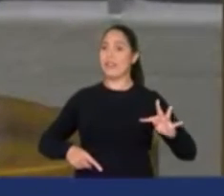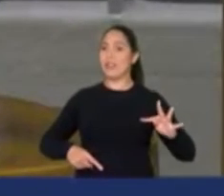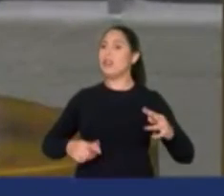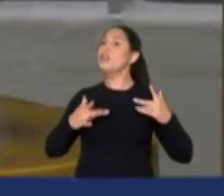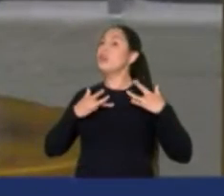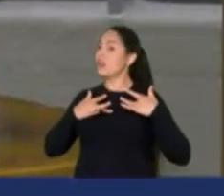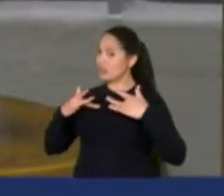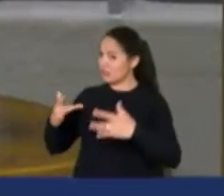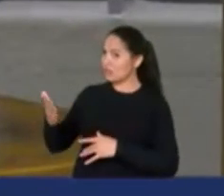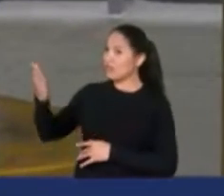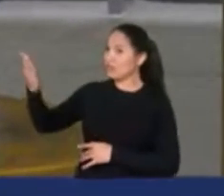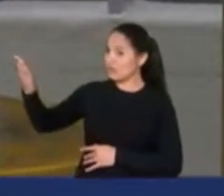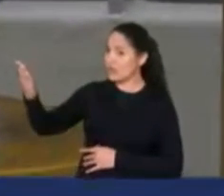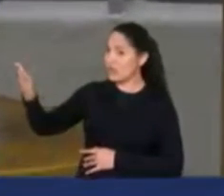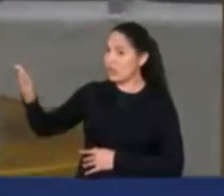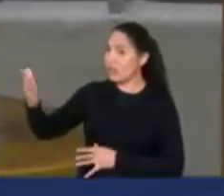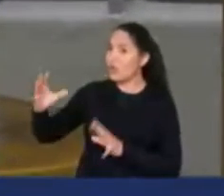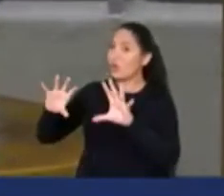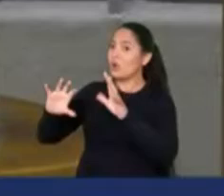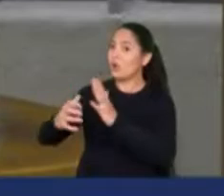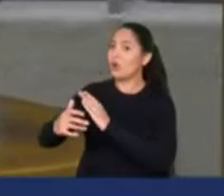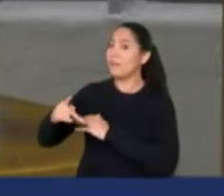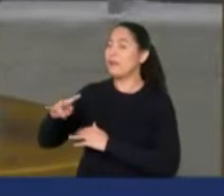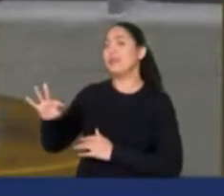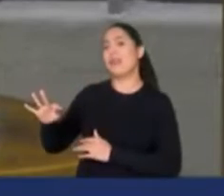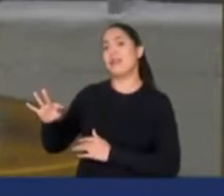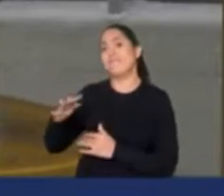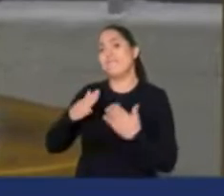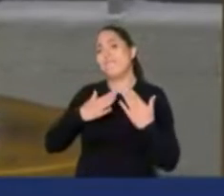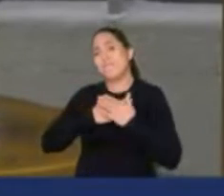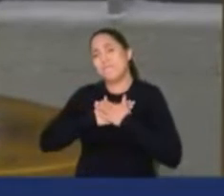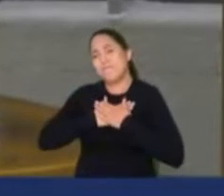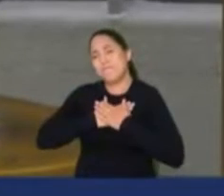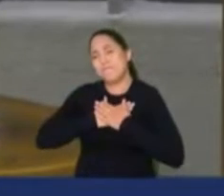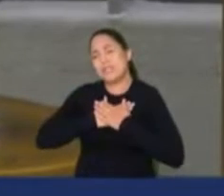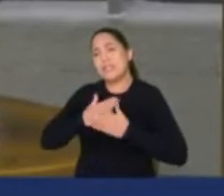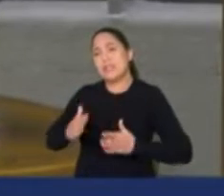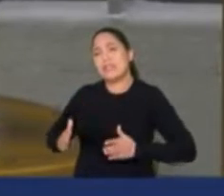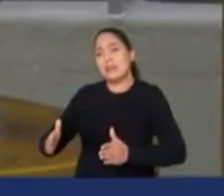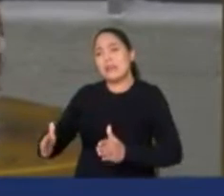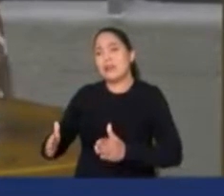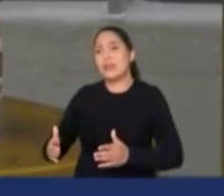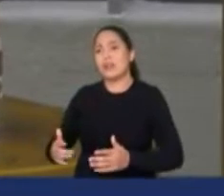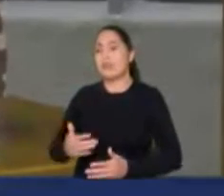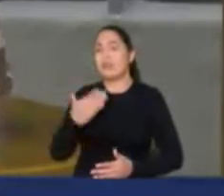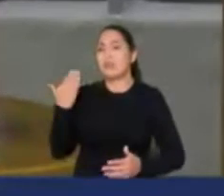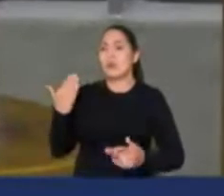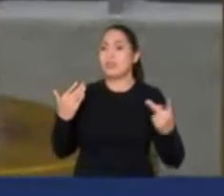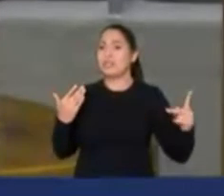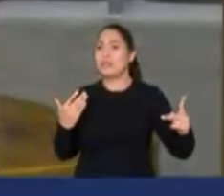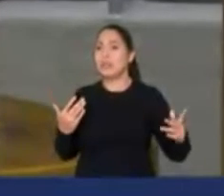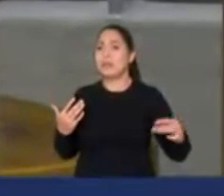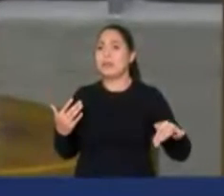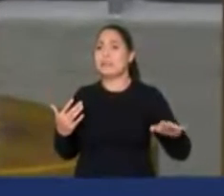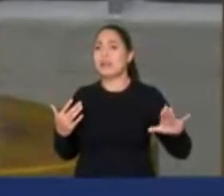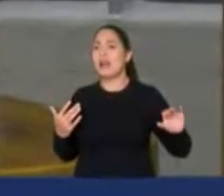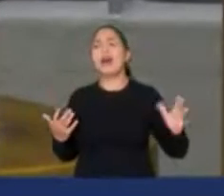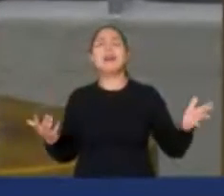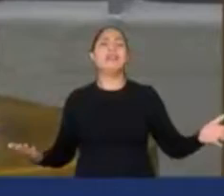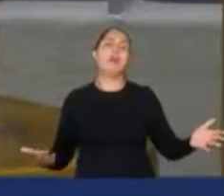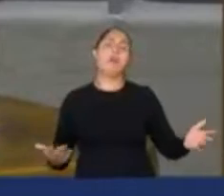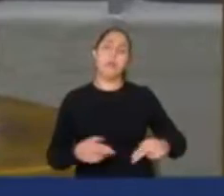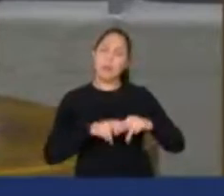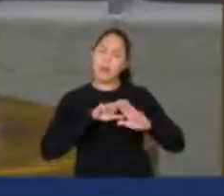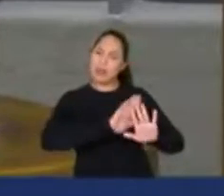aos companheiros do PT, que enterraram dos seus pelo seu posicionamento ideológico, presidente Rodrigo Pacheco.